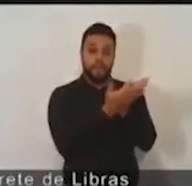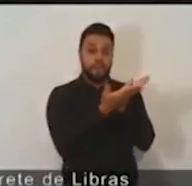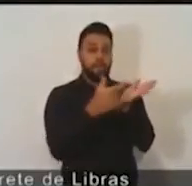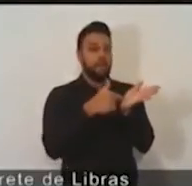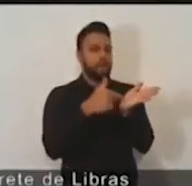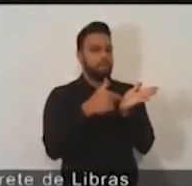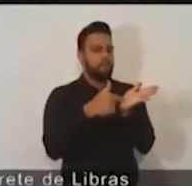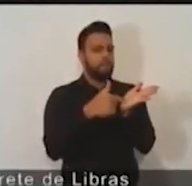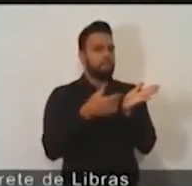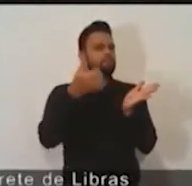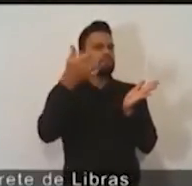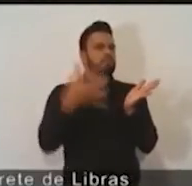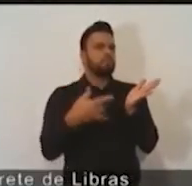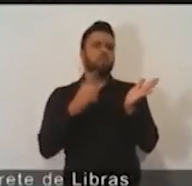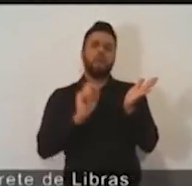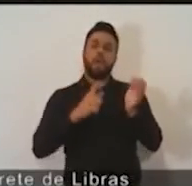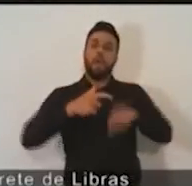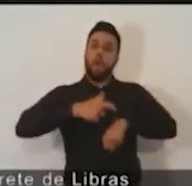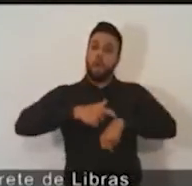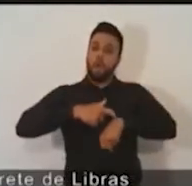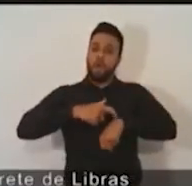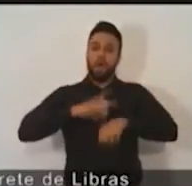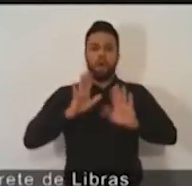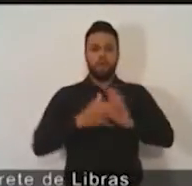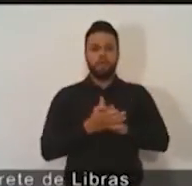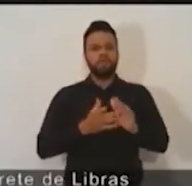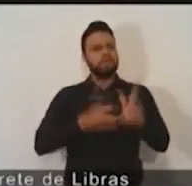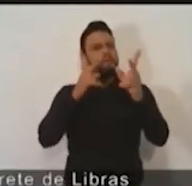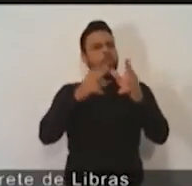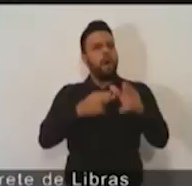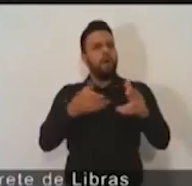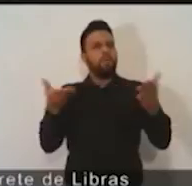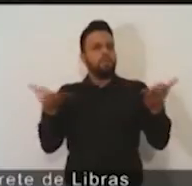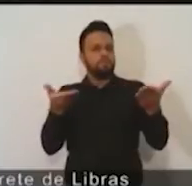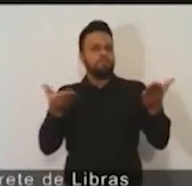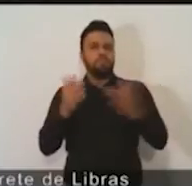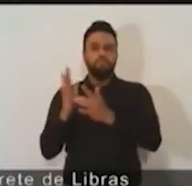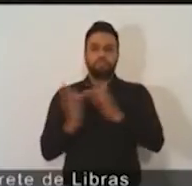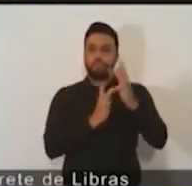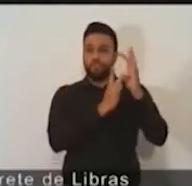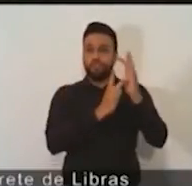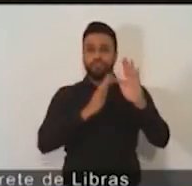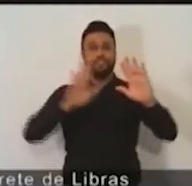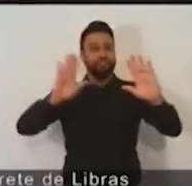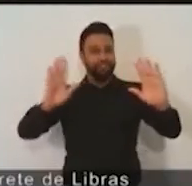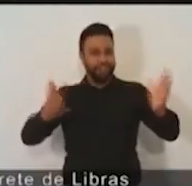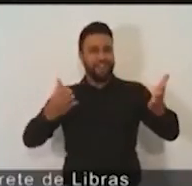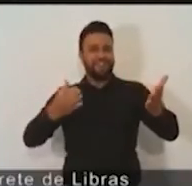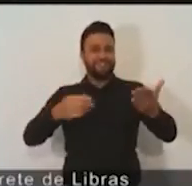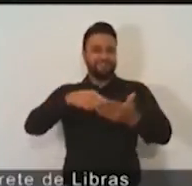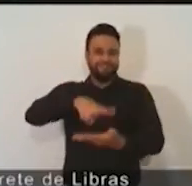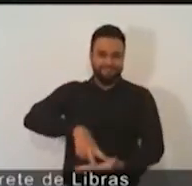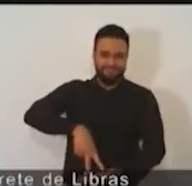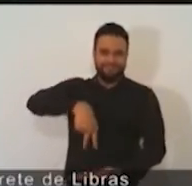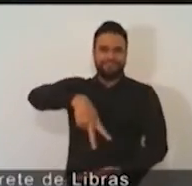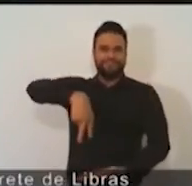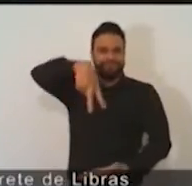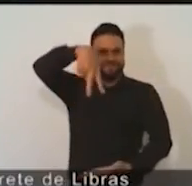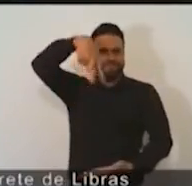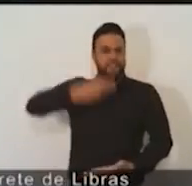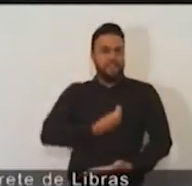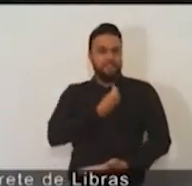a essa hora, mais ou menos, que nós estamos aqui, Jesus já ressuscitado. Ele apareceu os seus